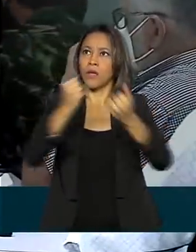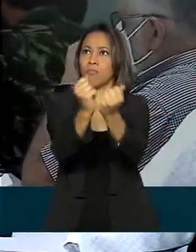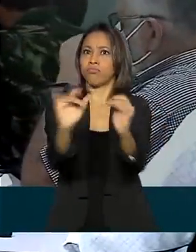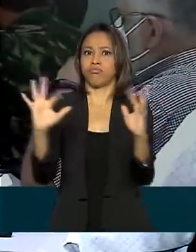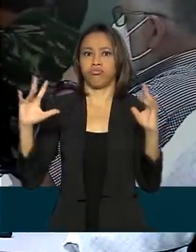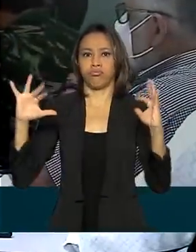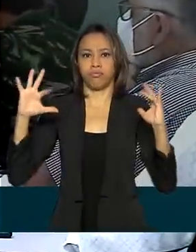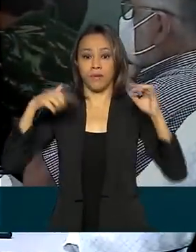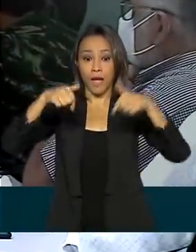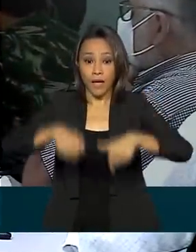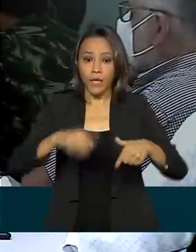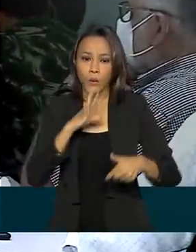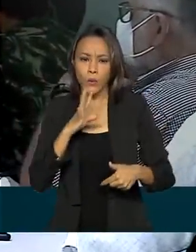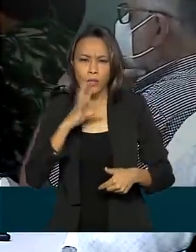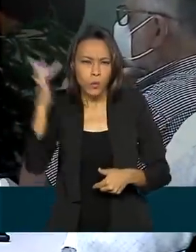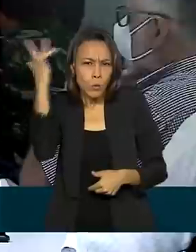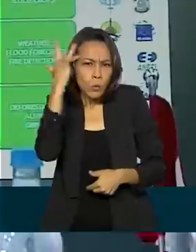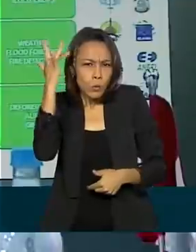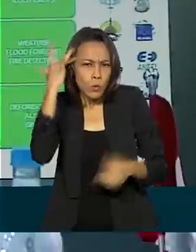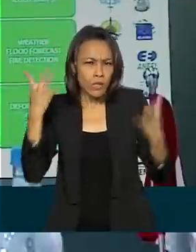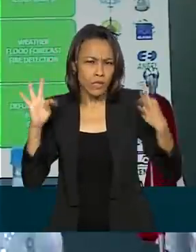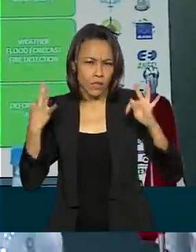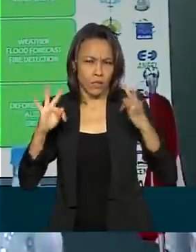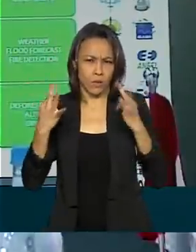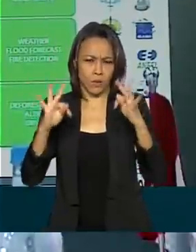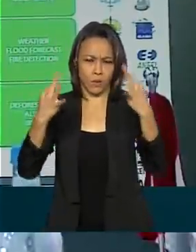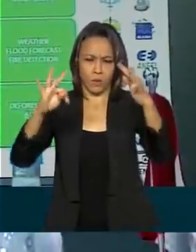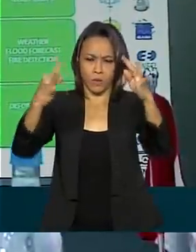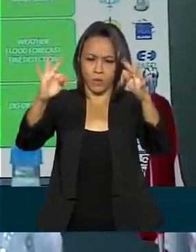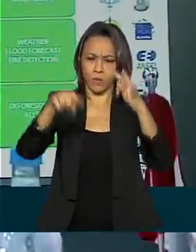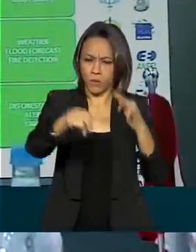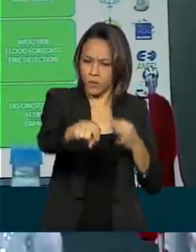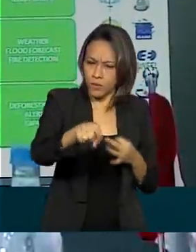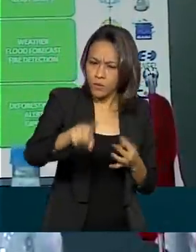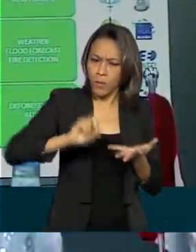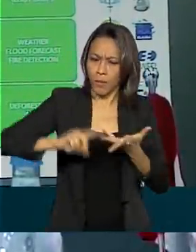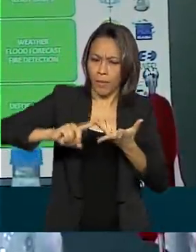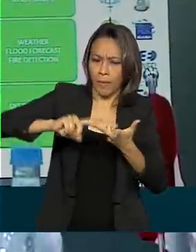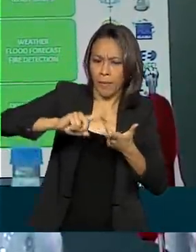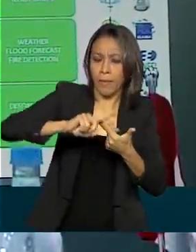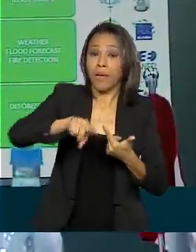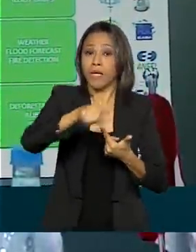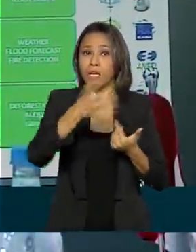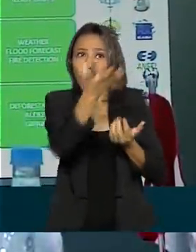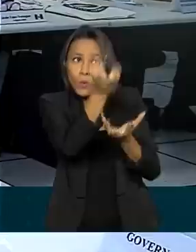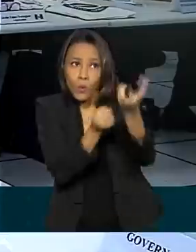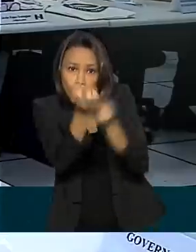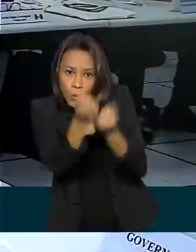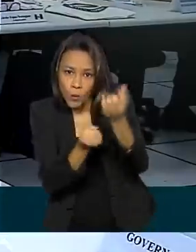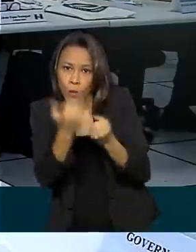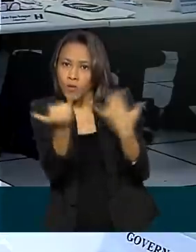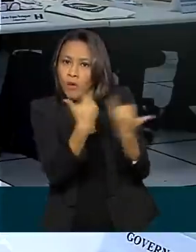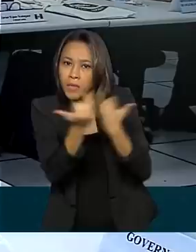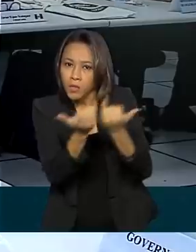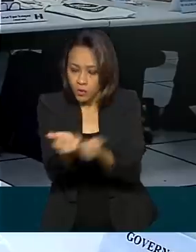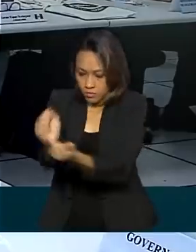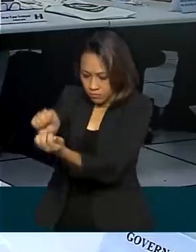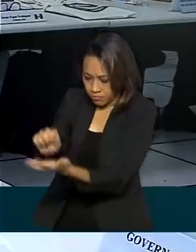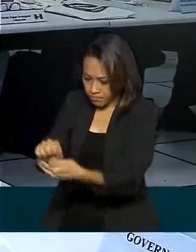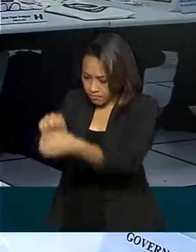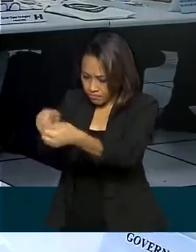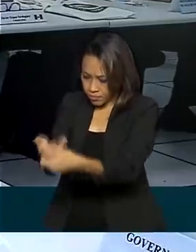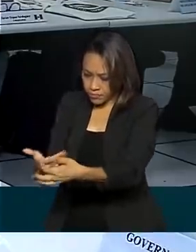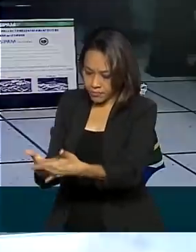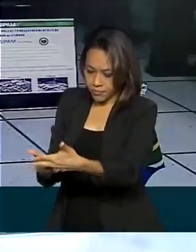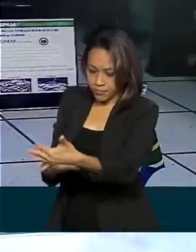conheceram modernos sistemas de radares e uma gama de aparatos tecnológicos que enviam relatórios semanais para que os órgãos de